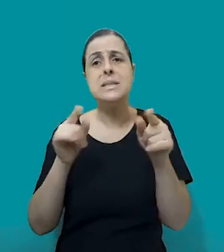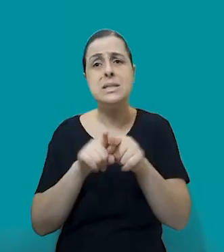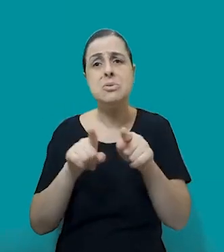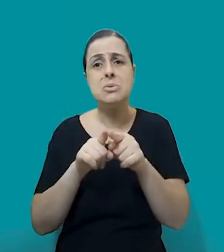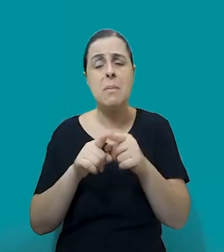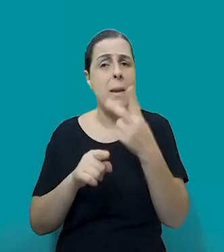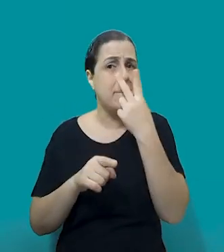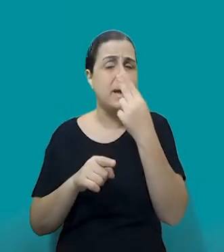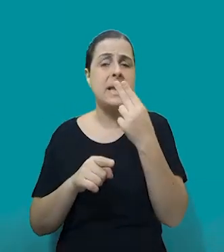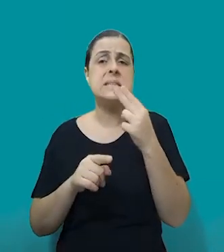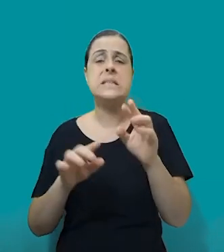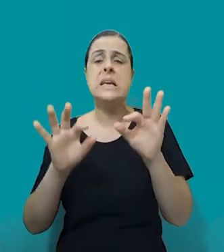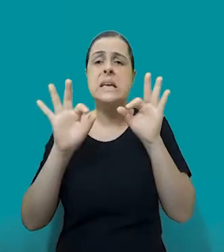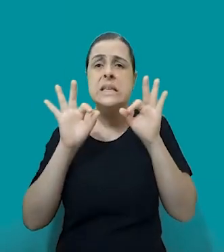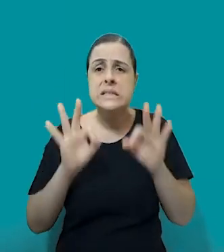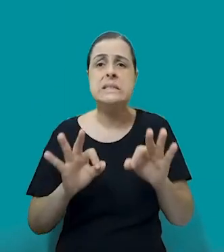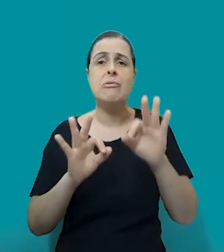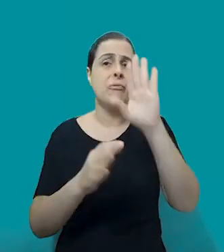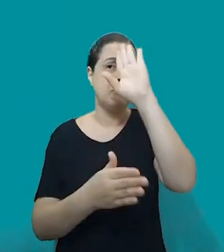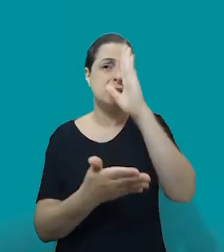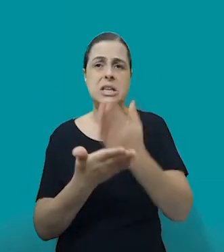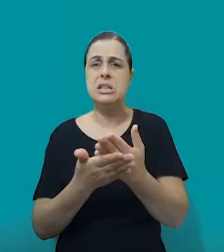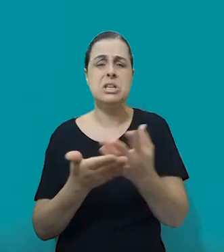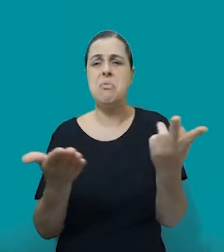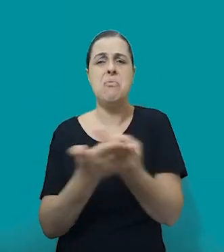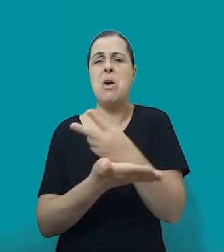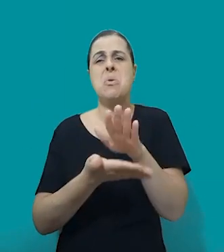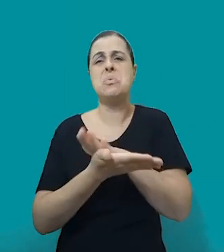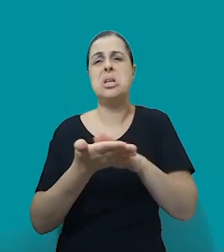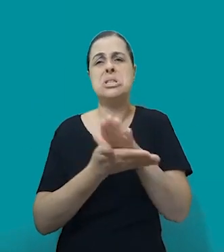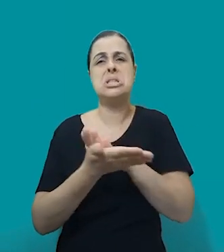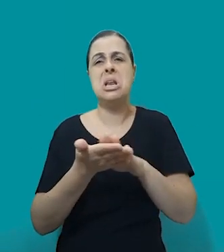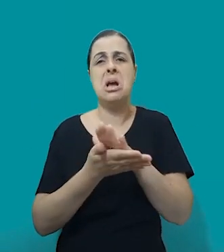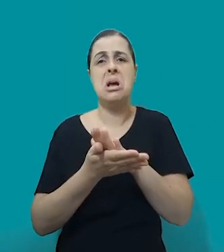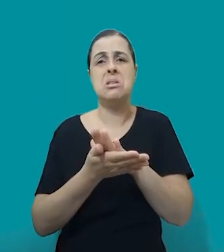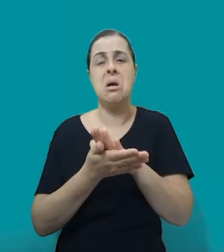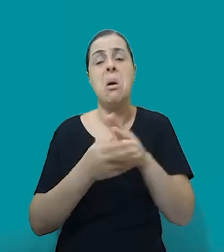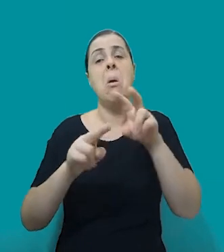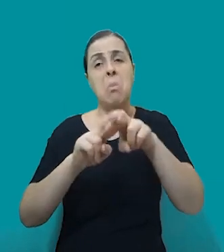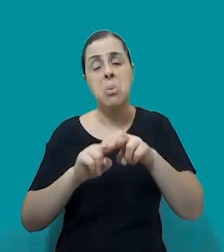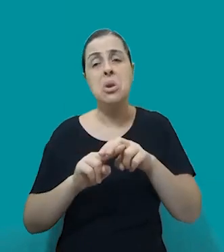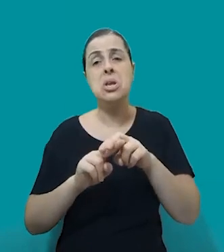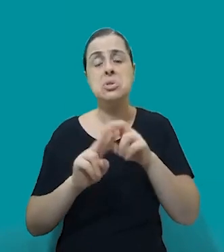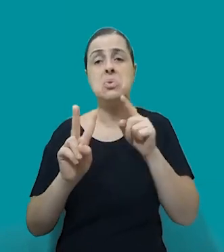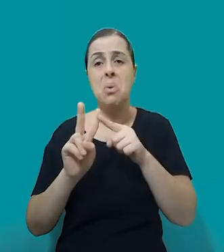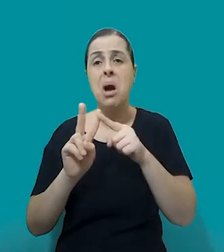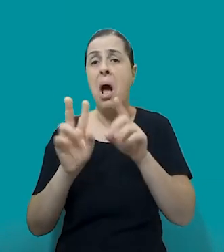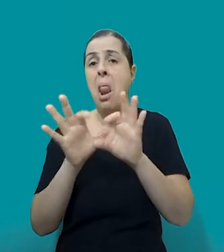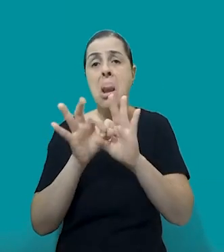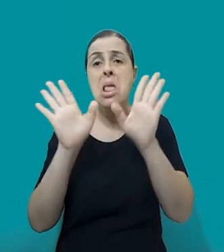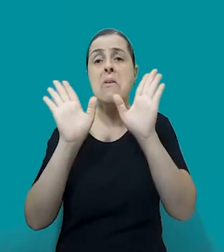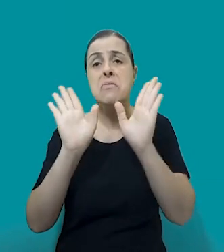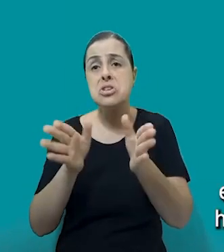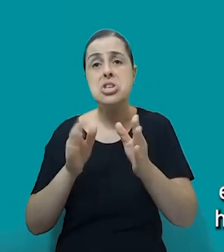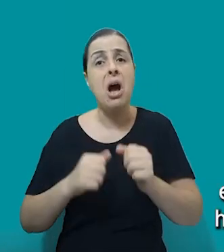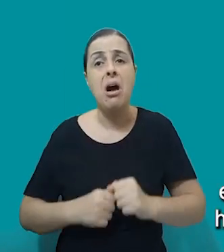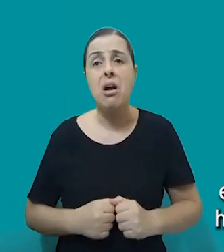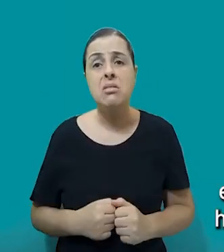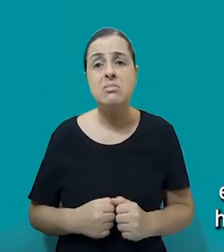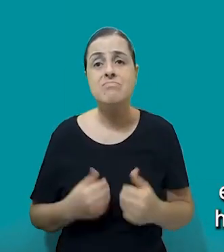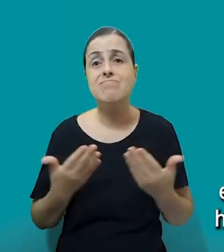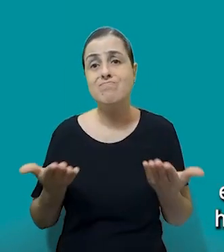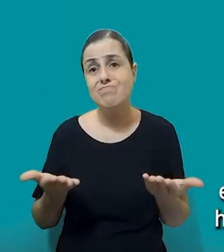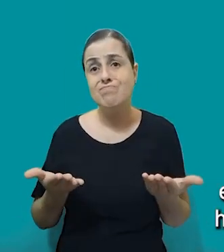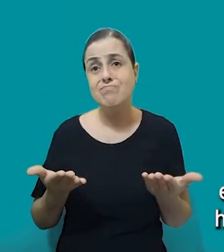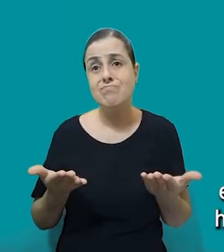dizer que talvez muito não aconteça mesmo, né? Porque ele já está em liberdade, né? Então, assim, eu acho que a gente está num momento em que a gente